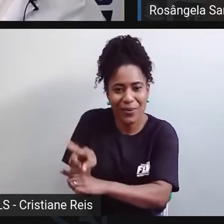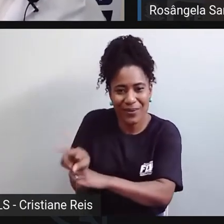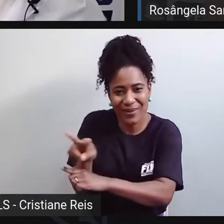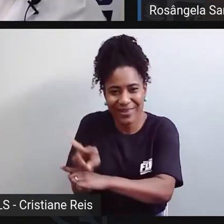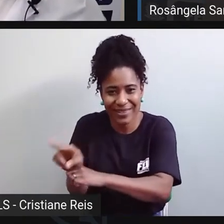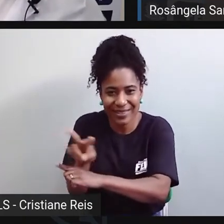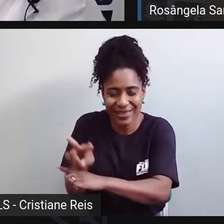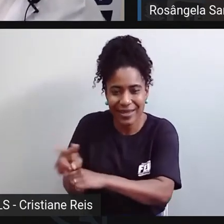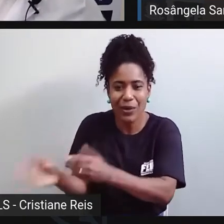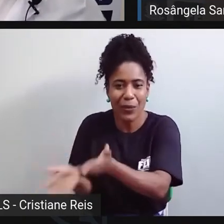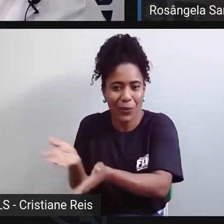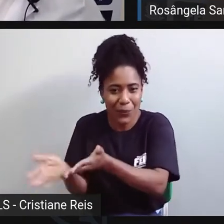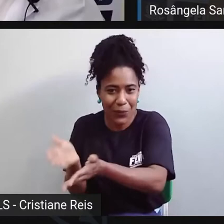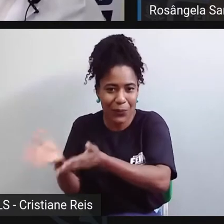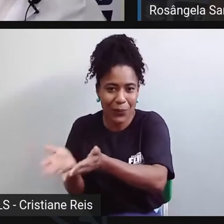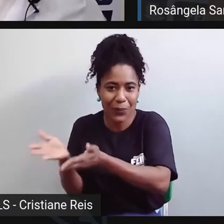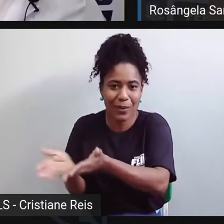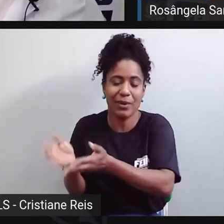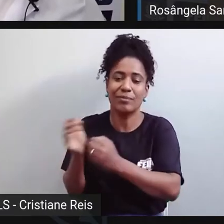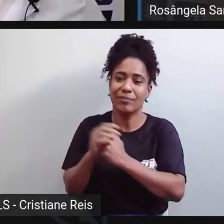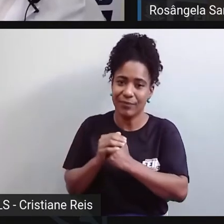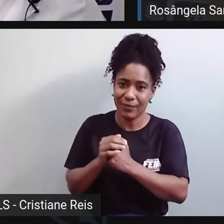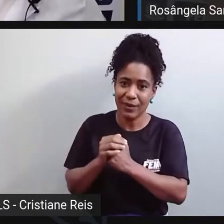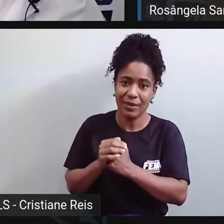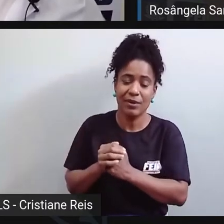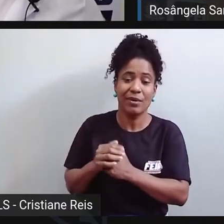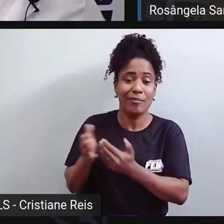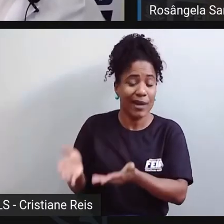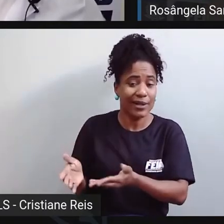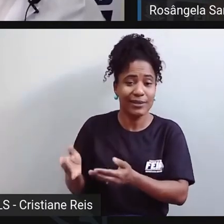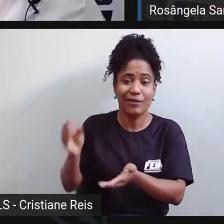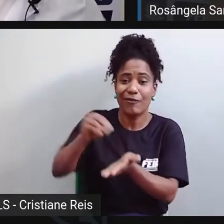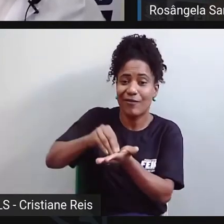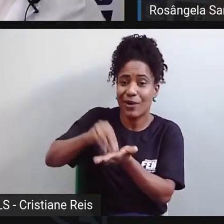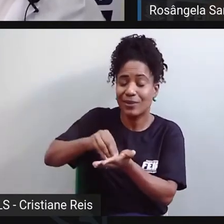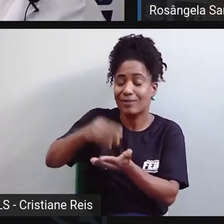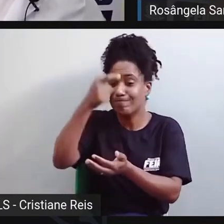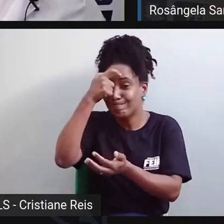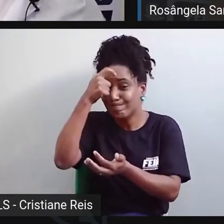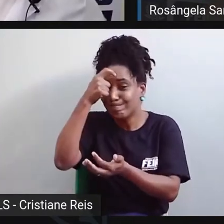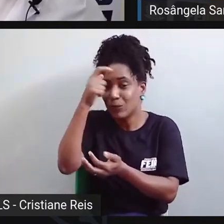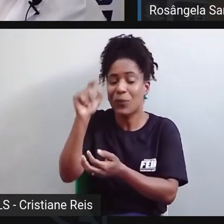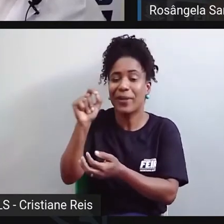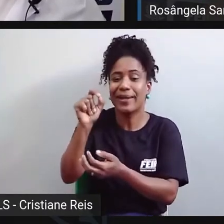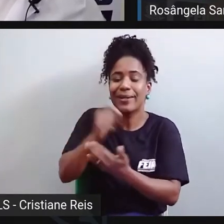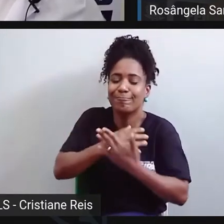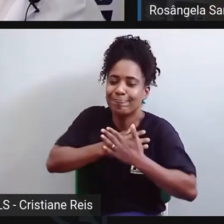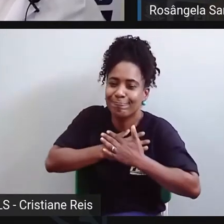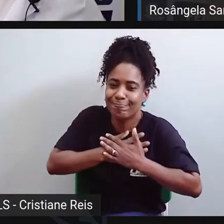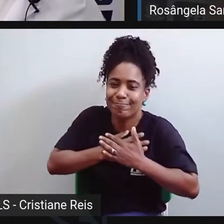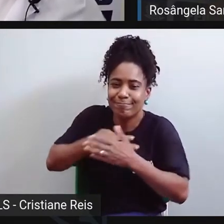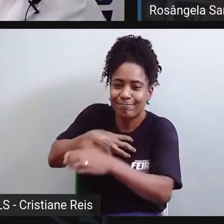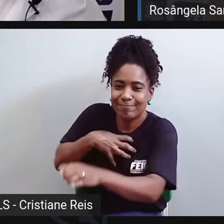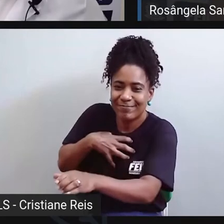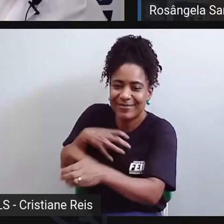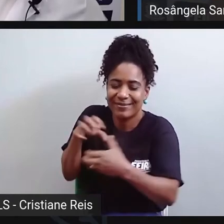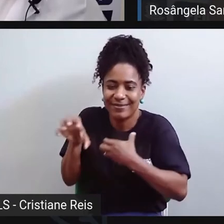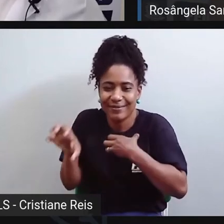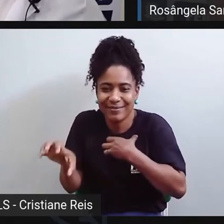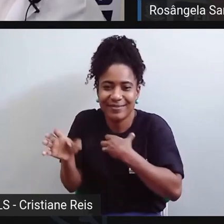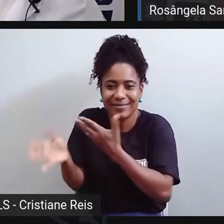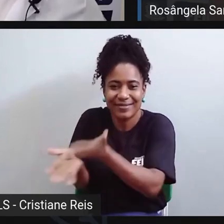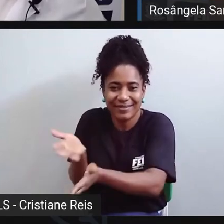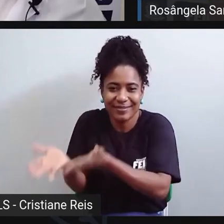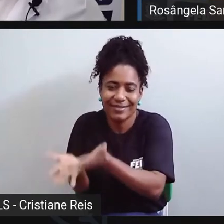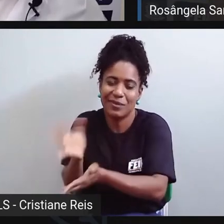precisa e às vezes ela não desenvolve se não tiver afetividade. Então, afetividade é fundamental para o